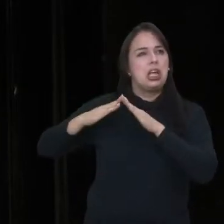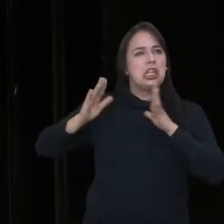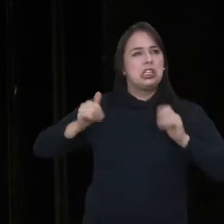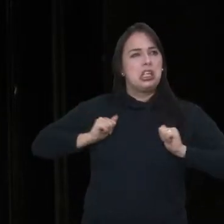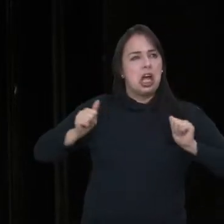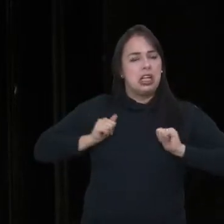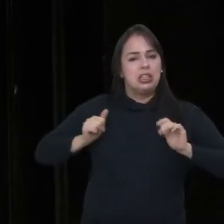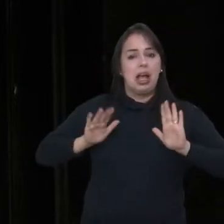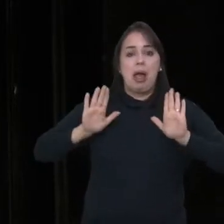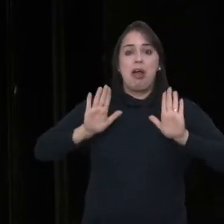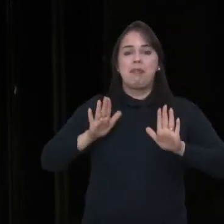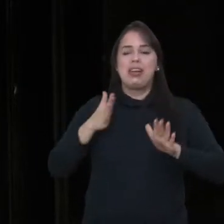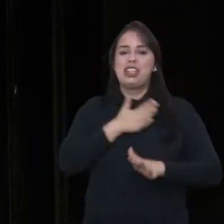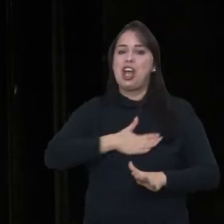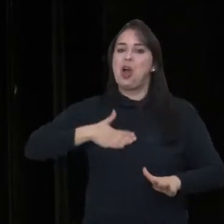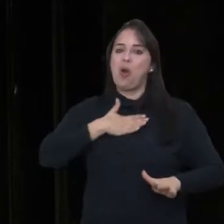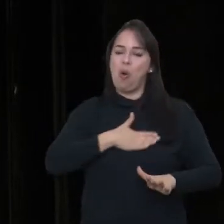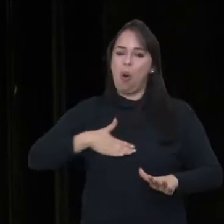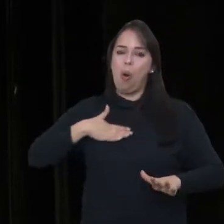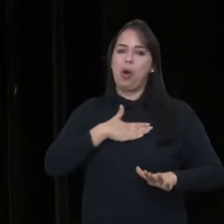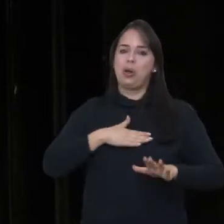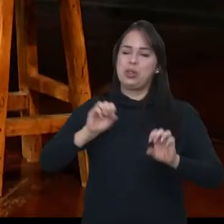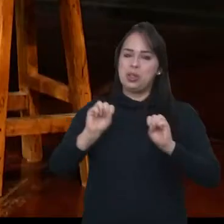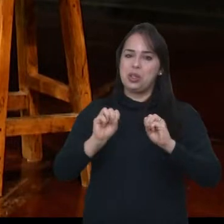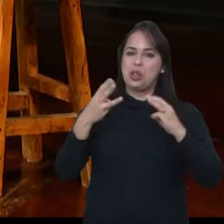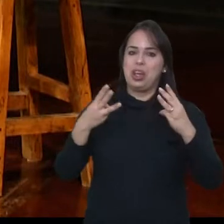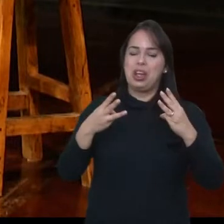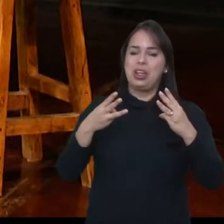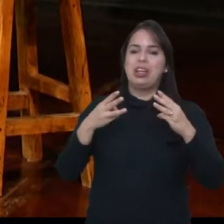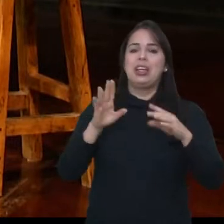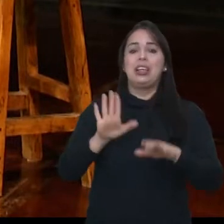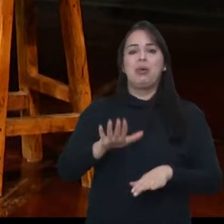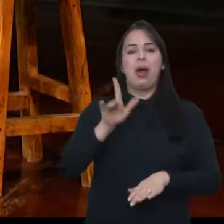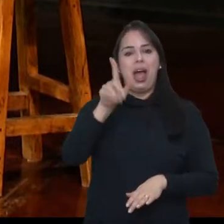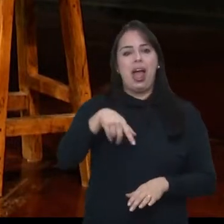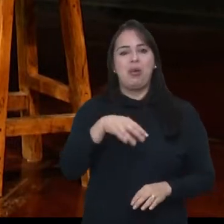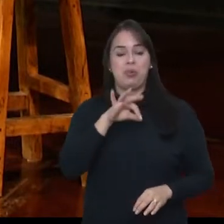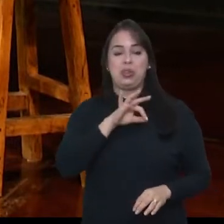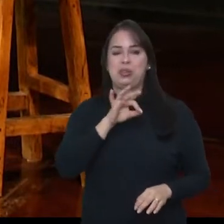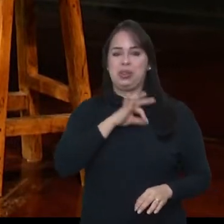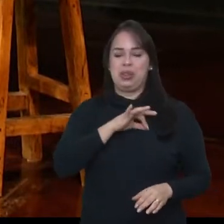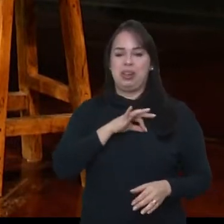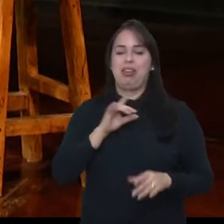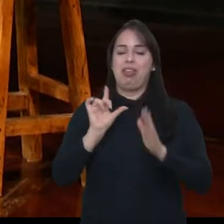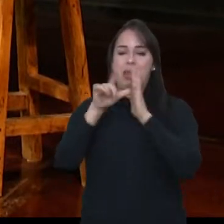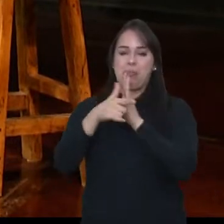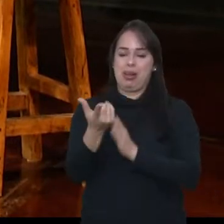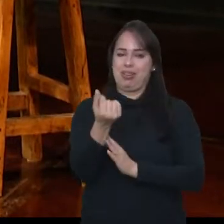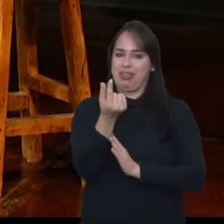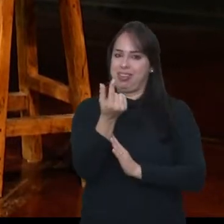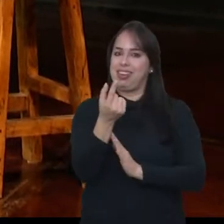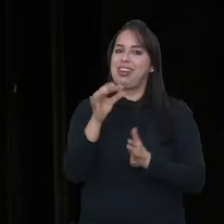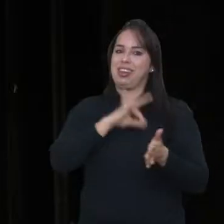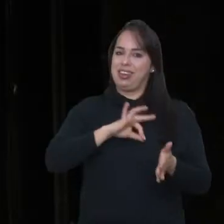só que, assim, o amor por fazer aquilo lá, é meio que um salário nosso, assim, sabe, o que a gente ganha é aquilo lá, fazendo